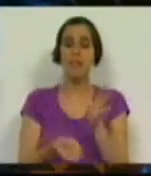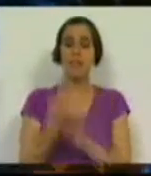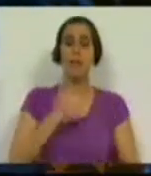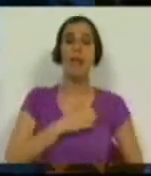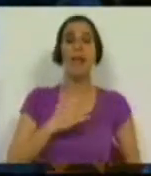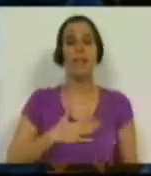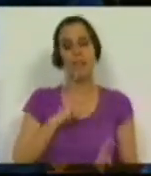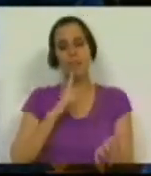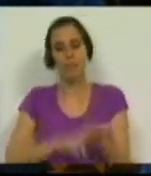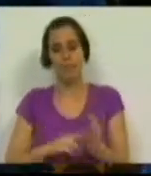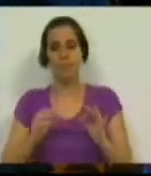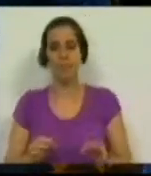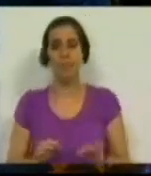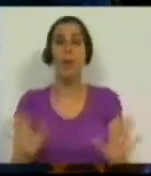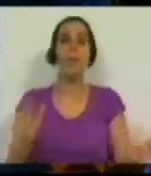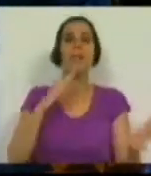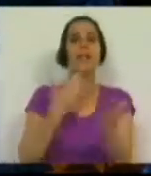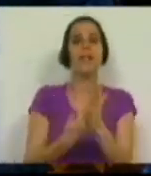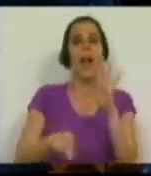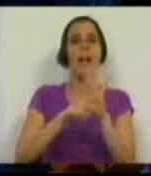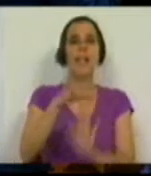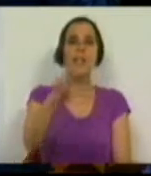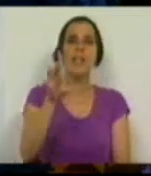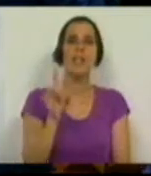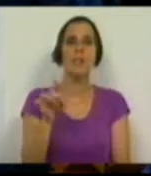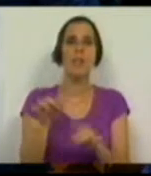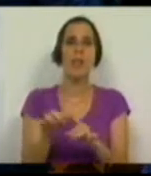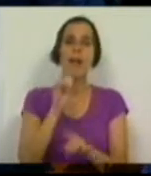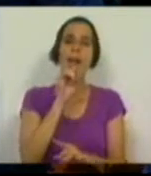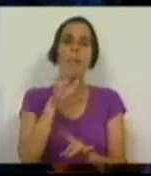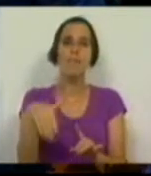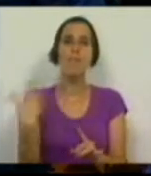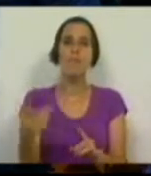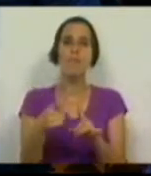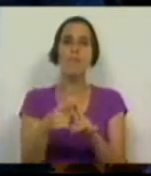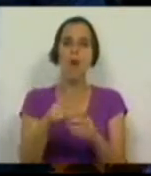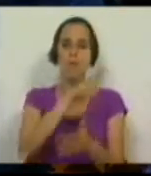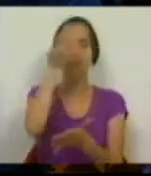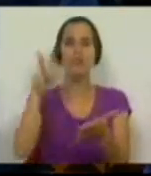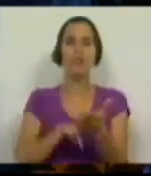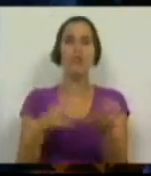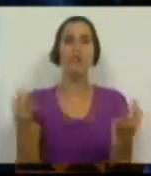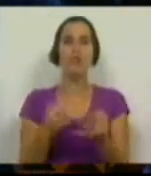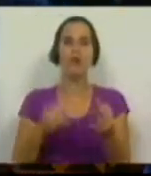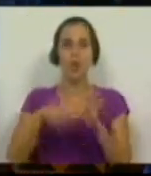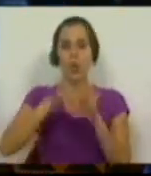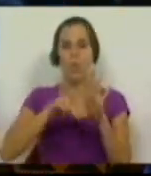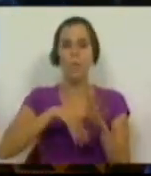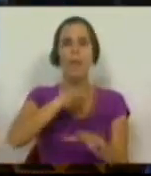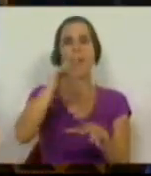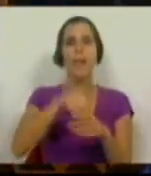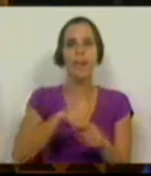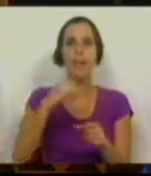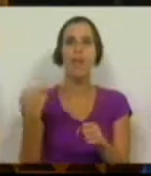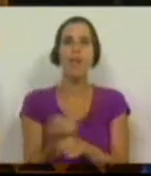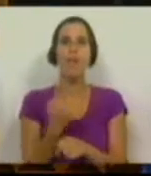entidade, é certo. Mas que atribui no seu artigo 16º a capacidade para homologar um regulamento interno no qual